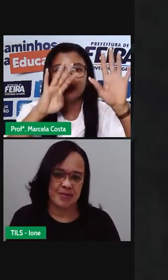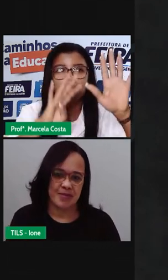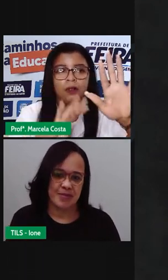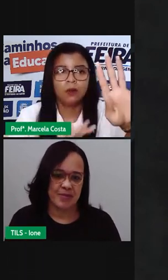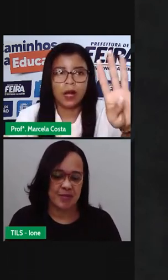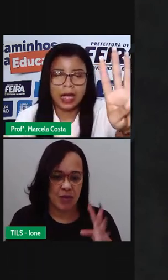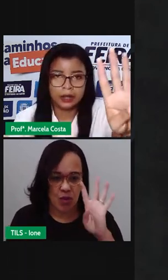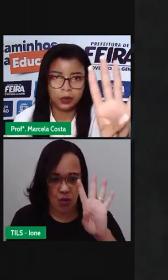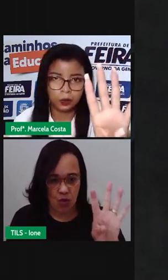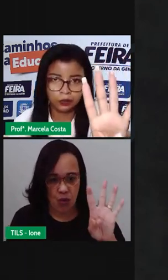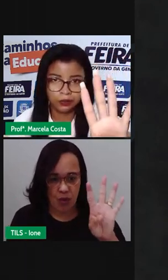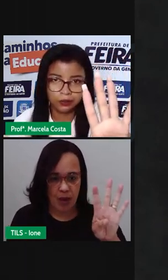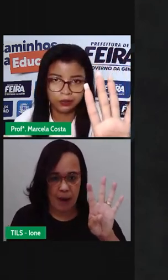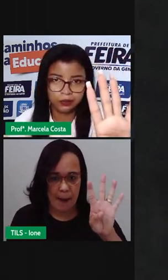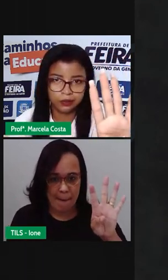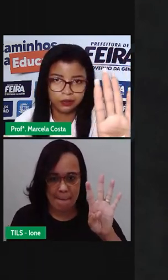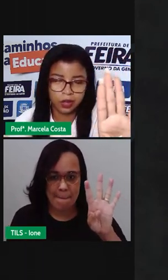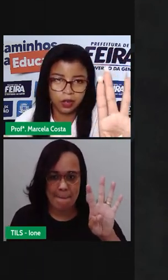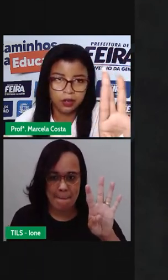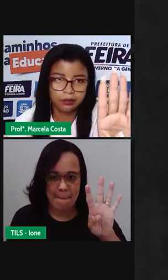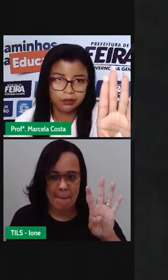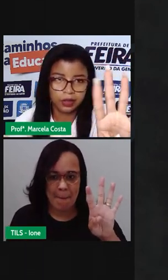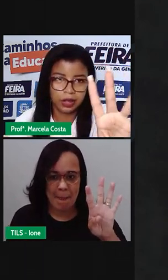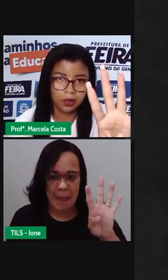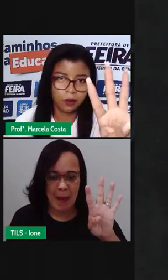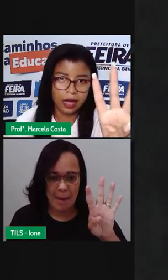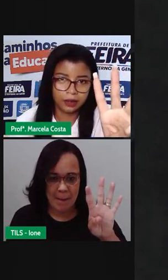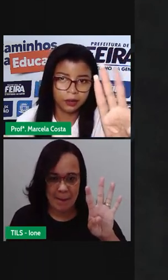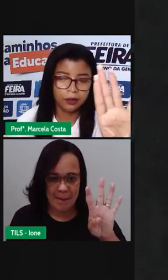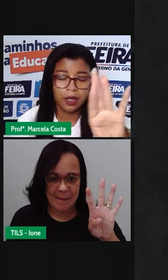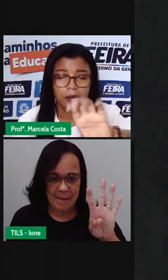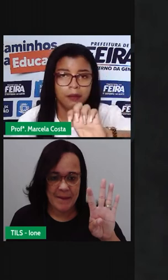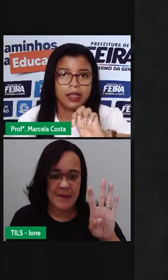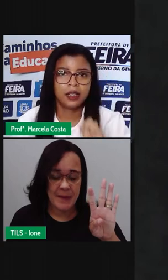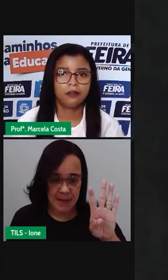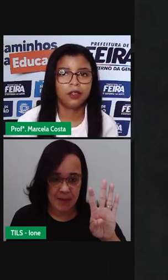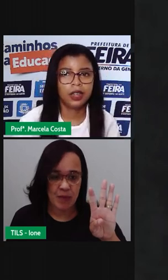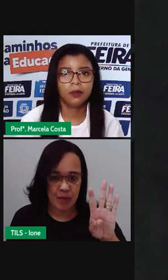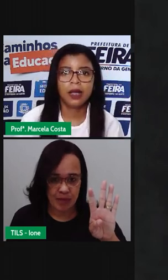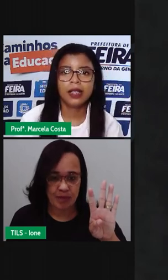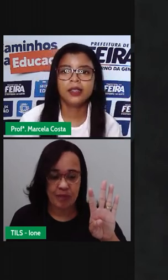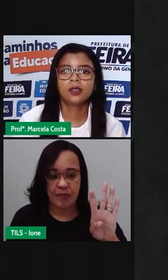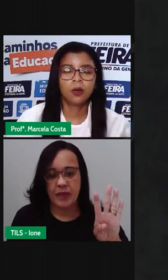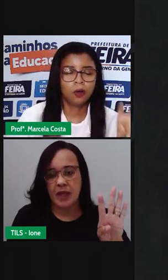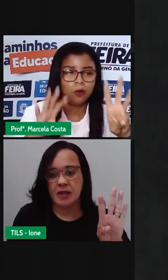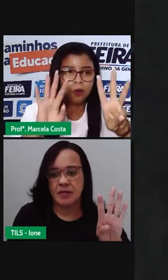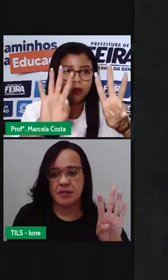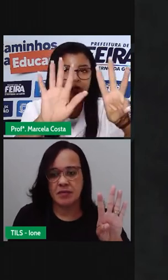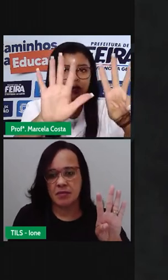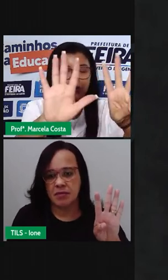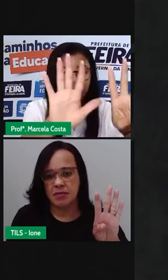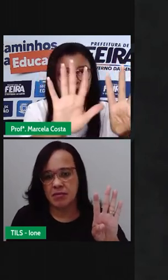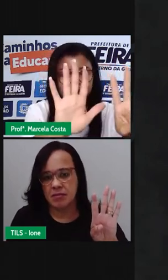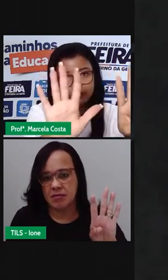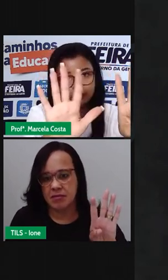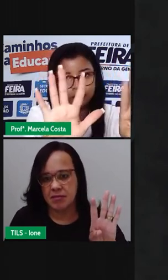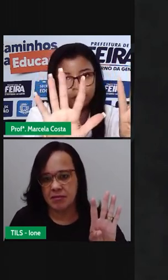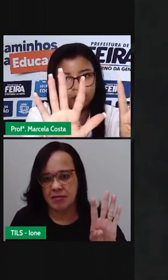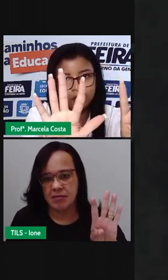Tenho 4. Ó, um 4, mas a avó deu mais 8.